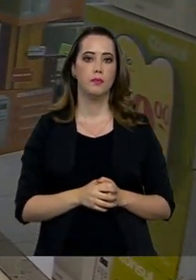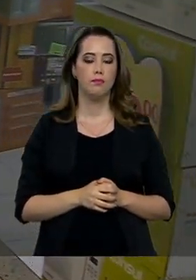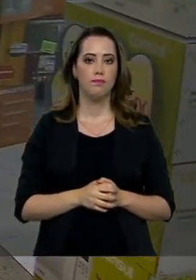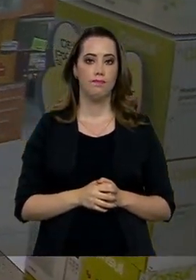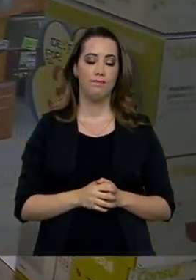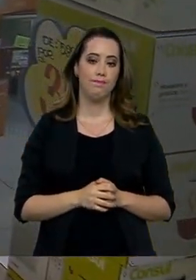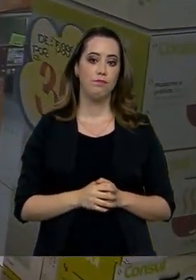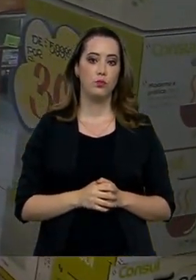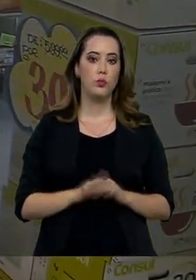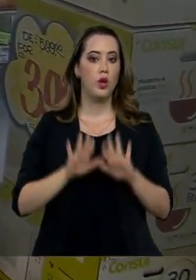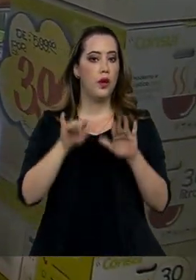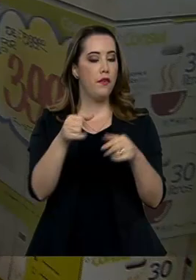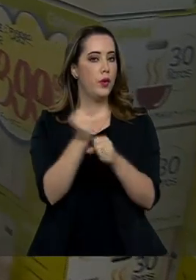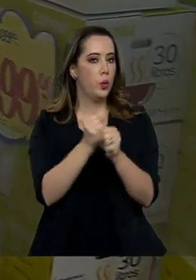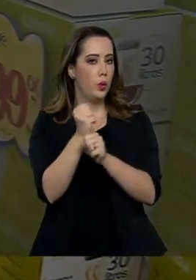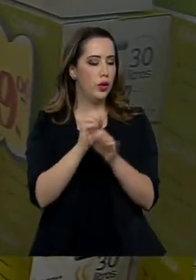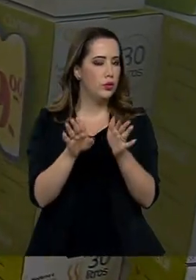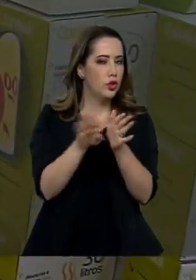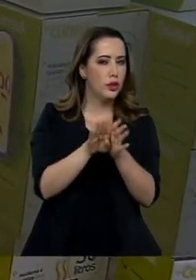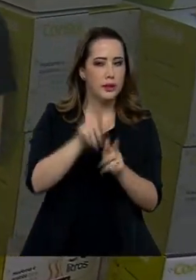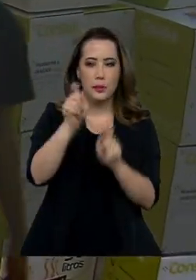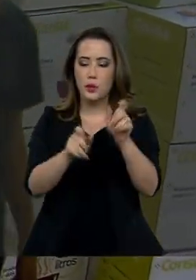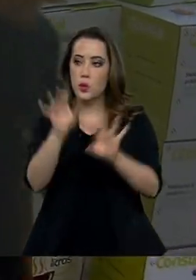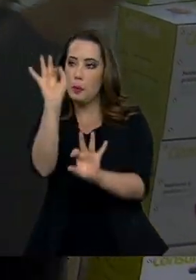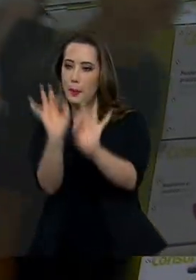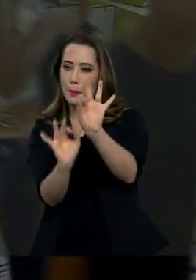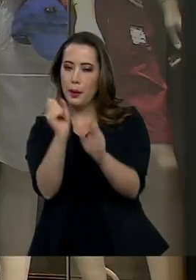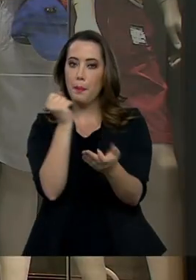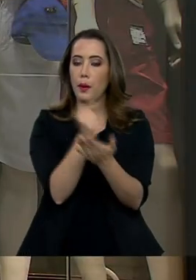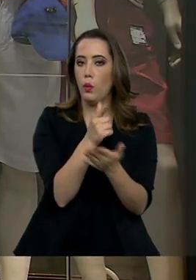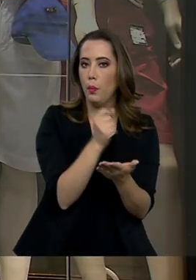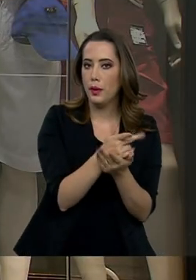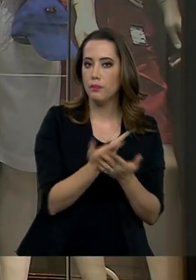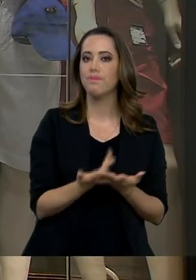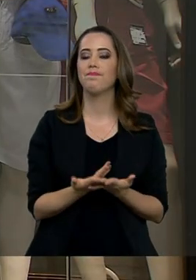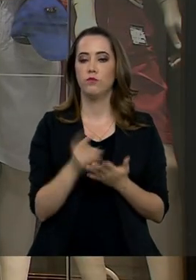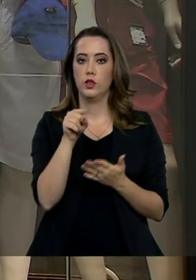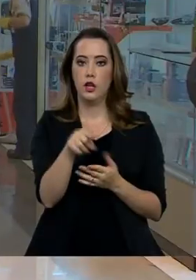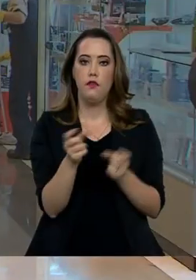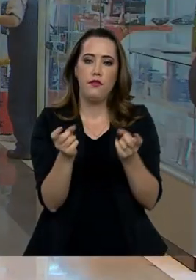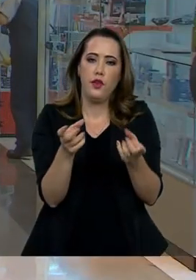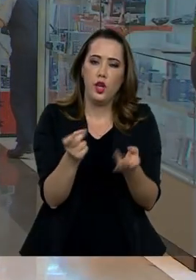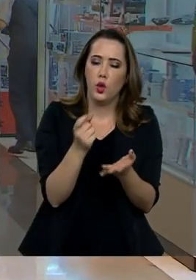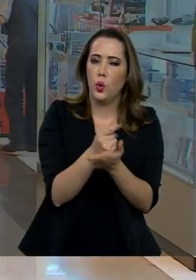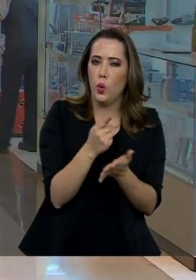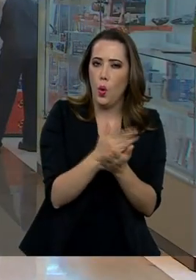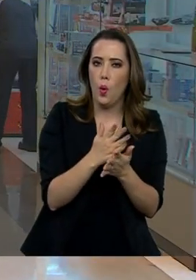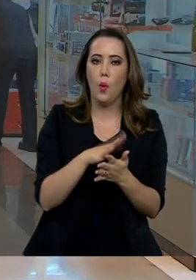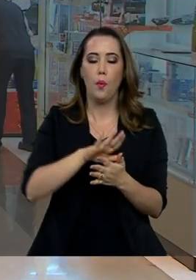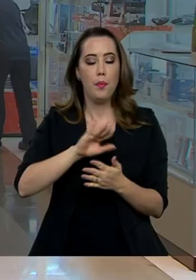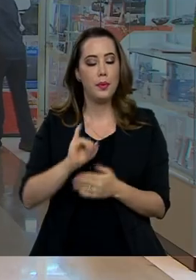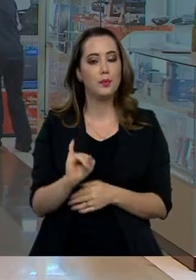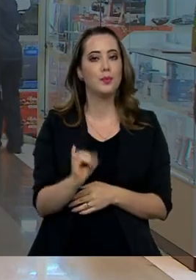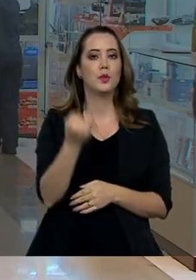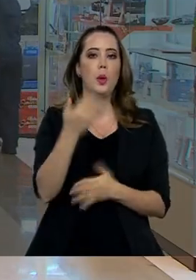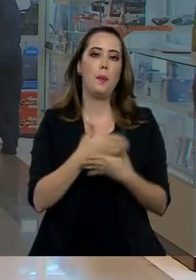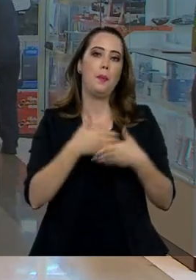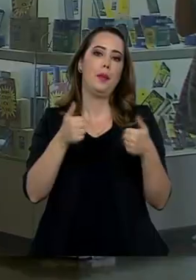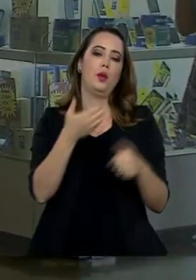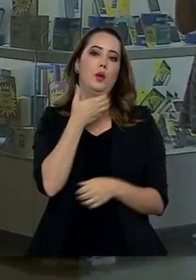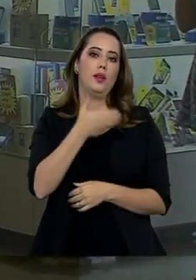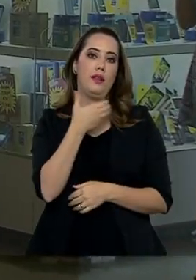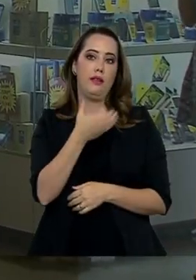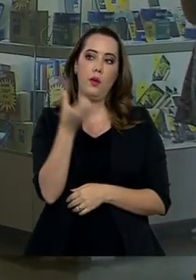Final de ano chegando e muita gente se prepara para as compras. O comércio varejista aposta no melhor Natal dos últimos seis